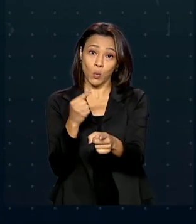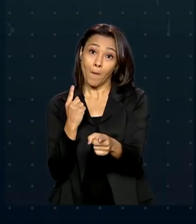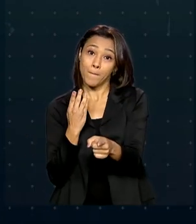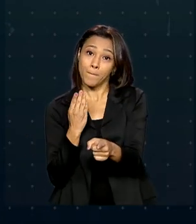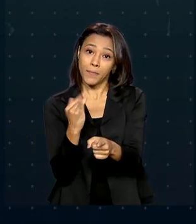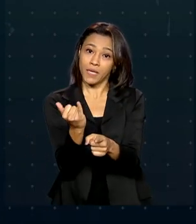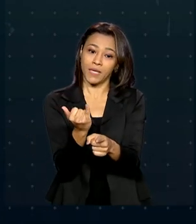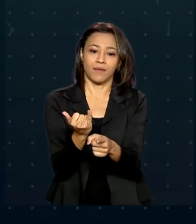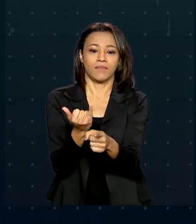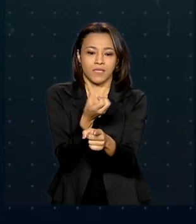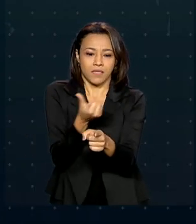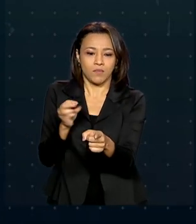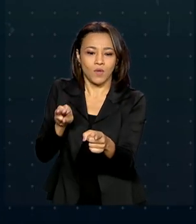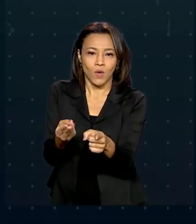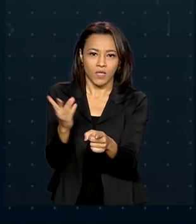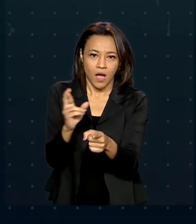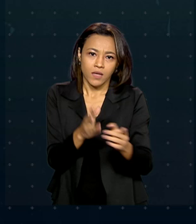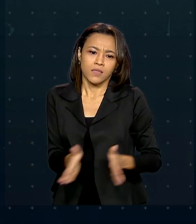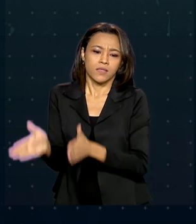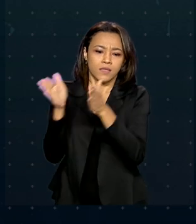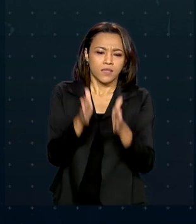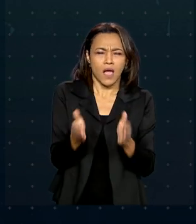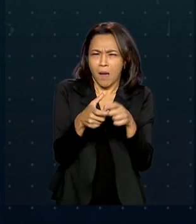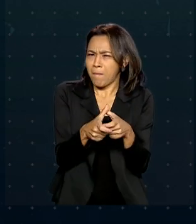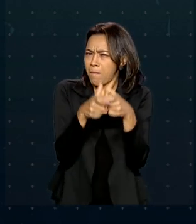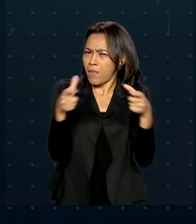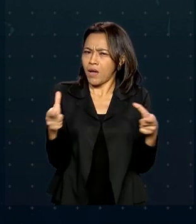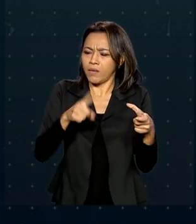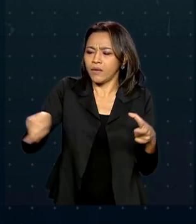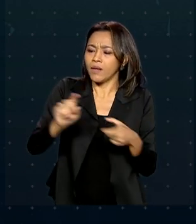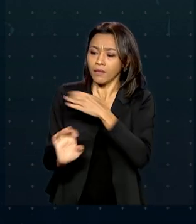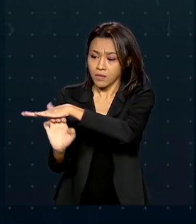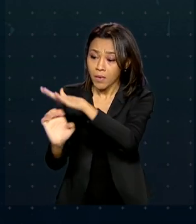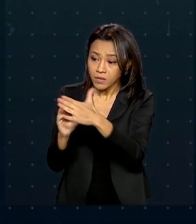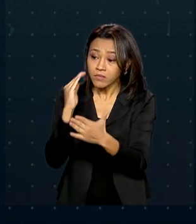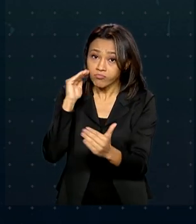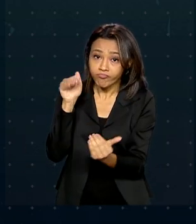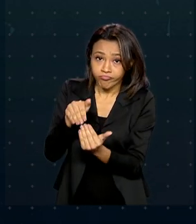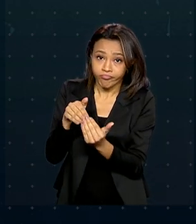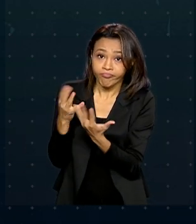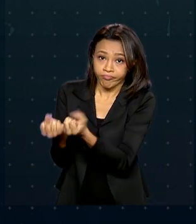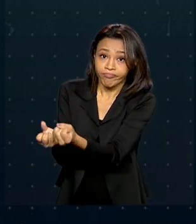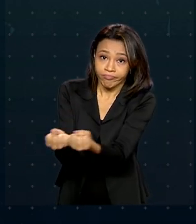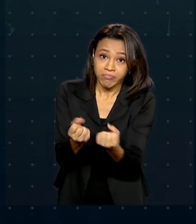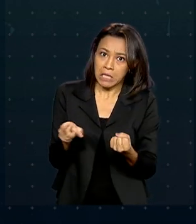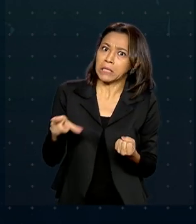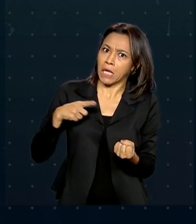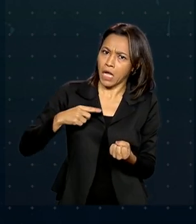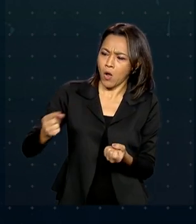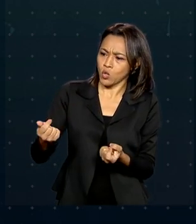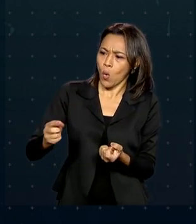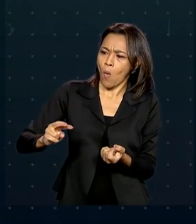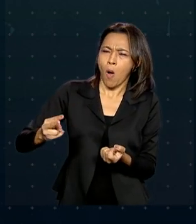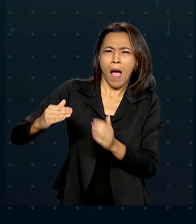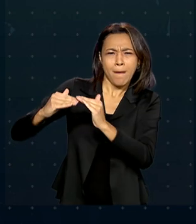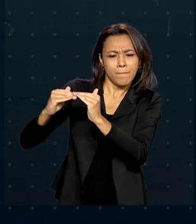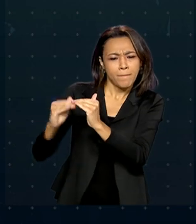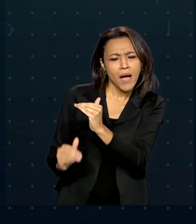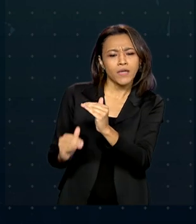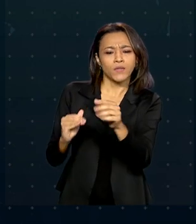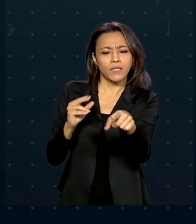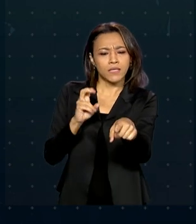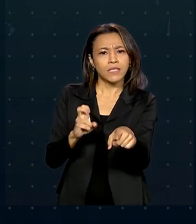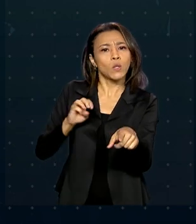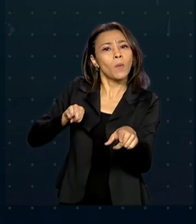bilhões de reais. A maioria das empresas que aderiram ao bem tem faturamento abaixo dos 5